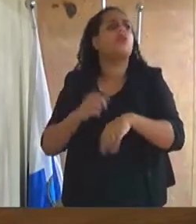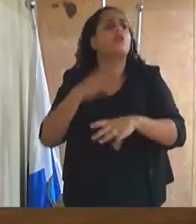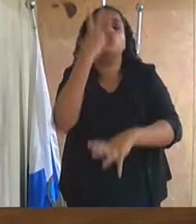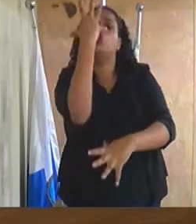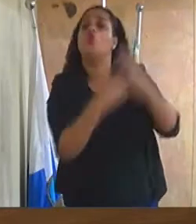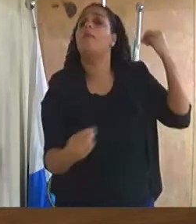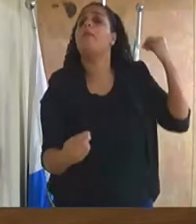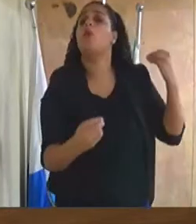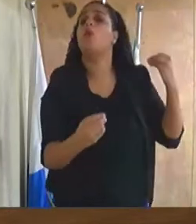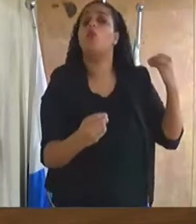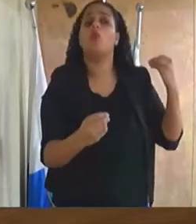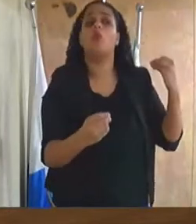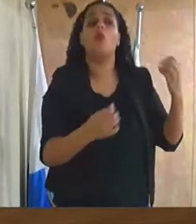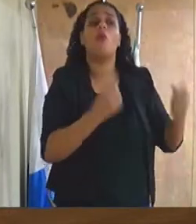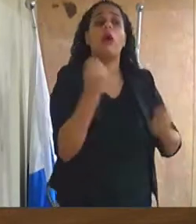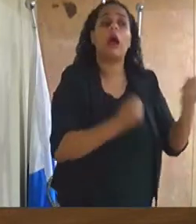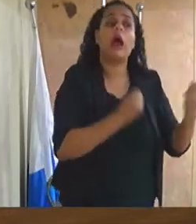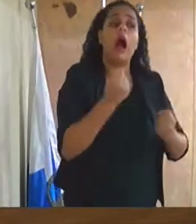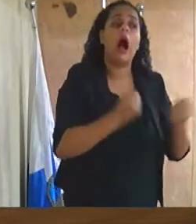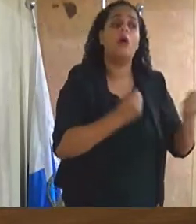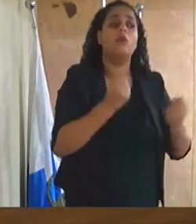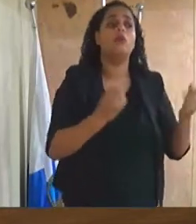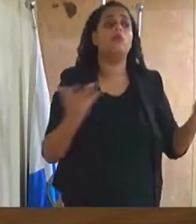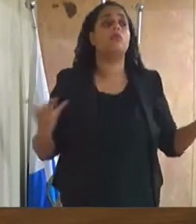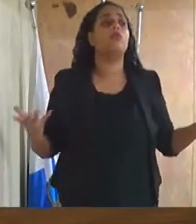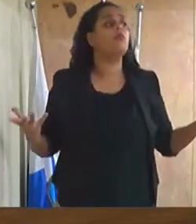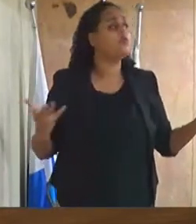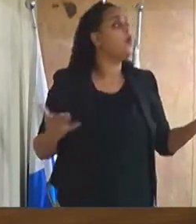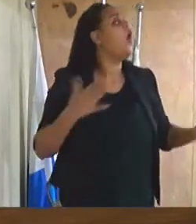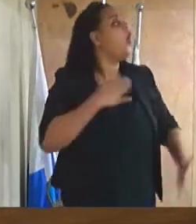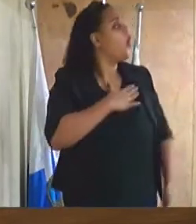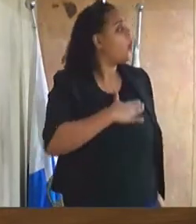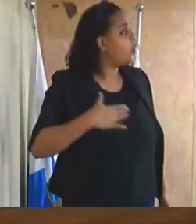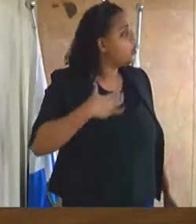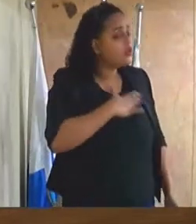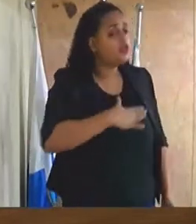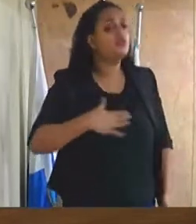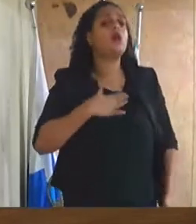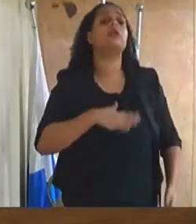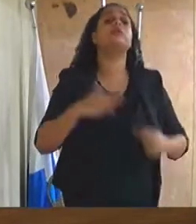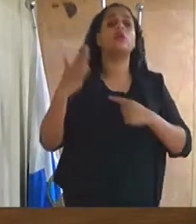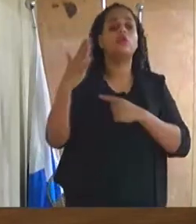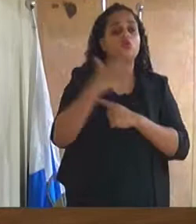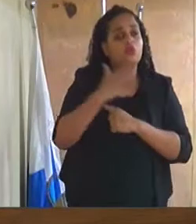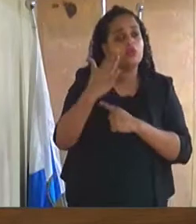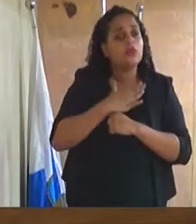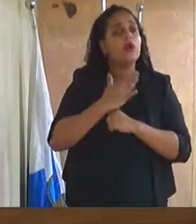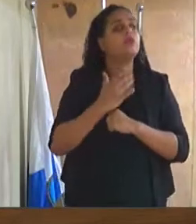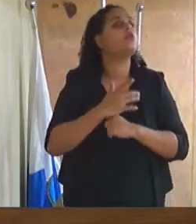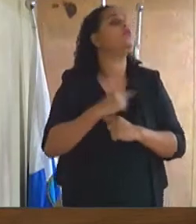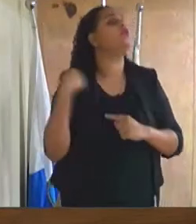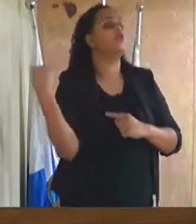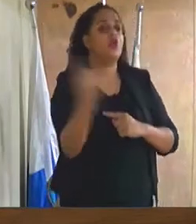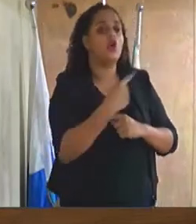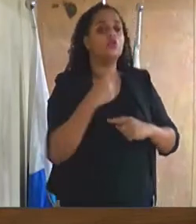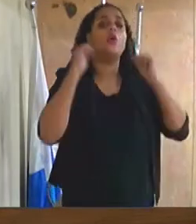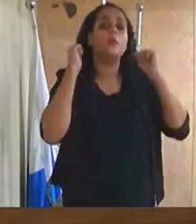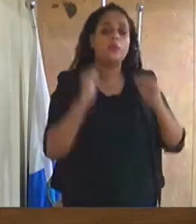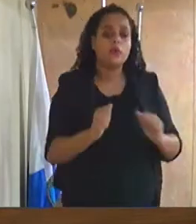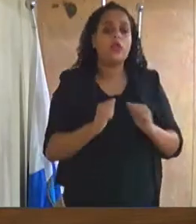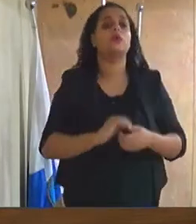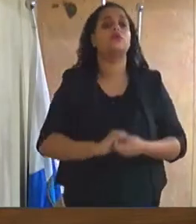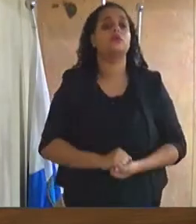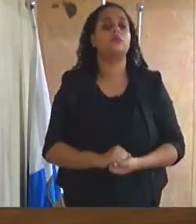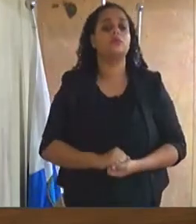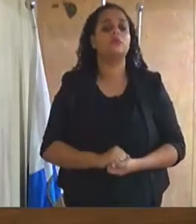carros. Então, eu gostaria que Vossa Excelência nos ajudasse para que a gente pudesse ir até o batalhão,